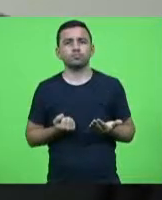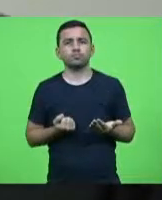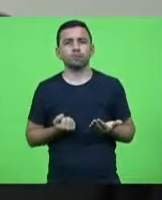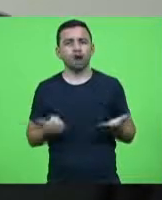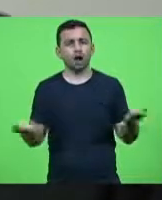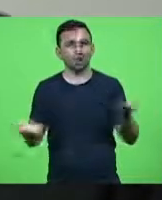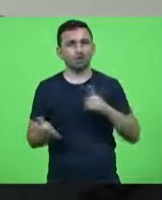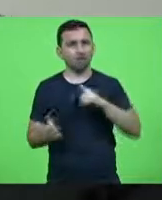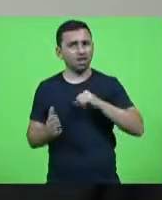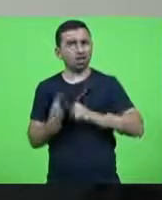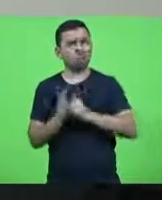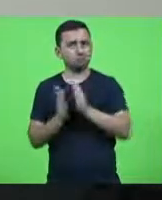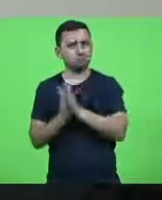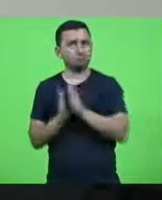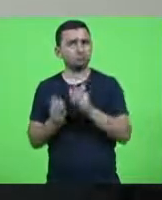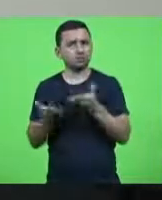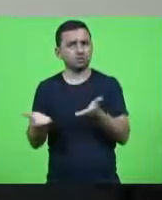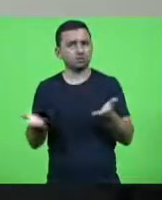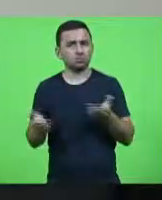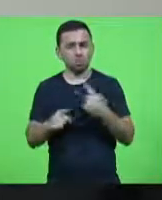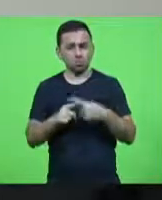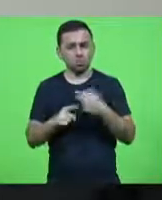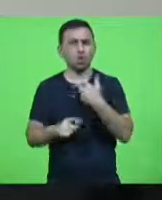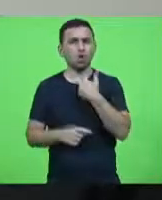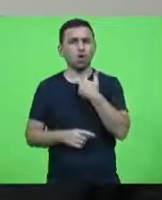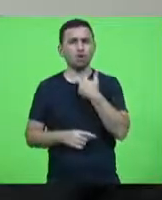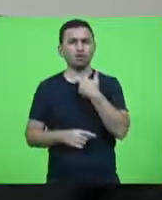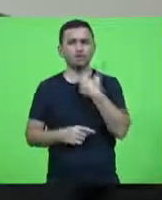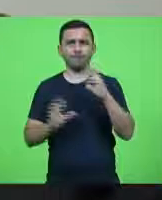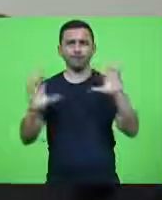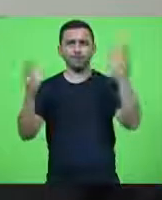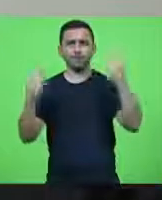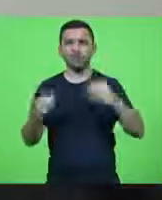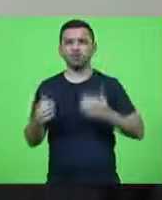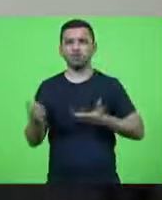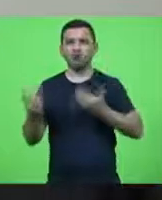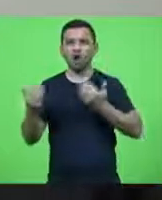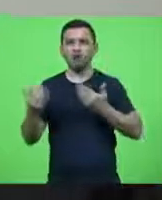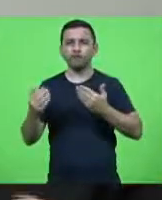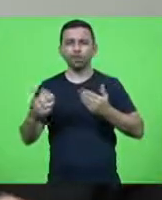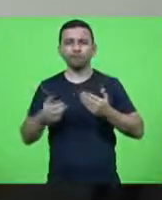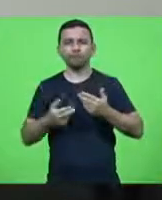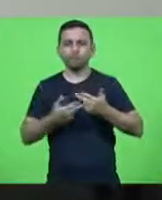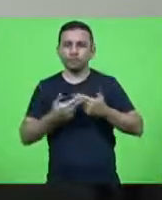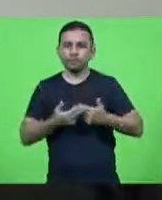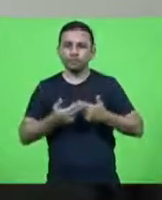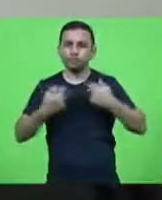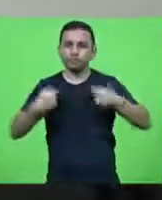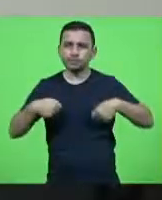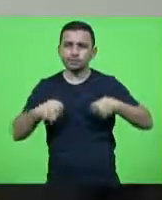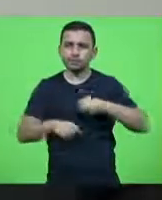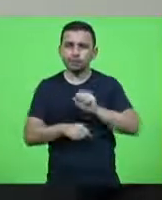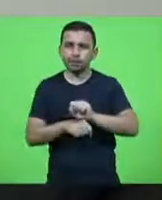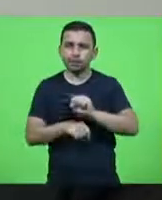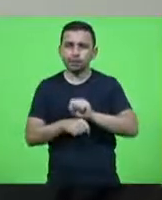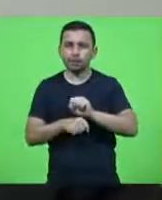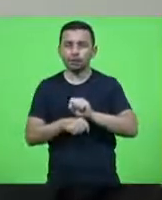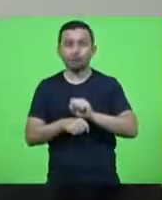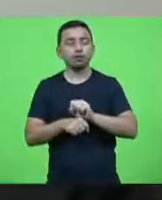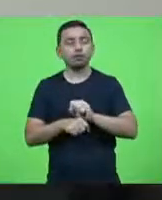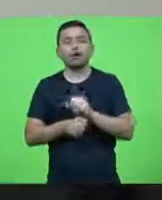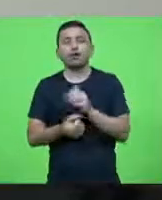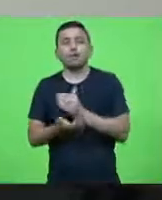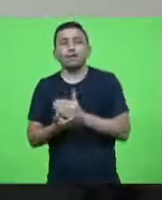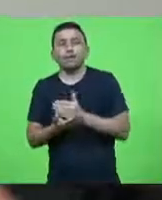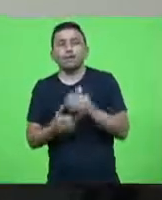autuadas por quê? porque não pode fazer festa então a juventude ao de ter paciência a aguardar não começa a